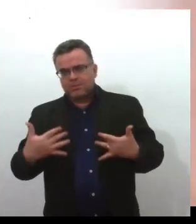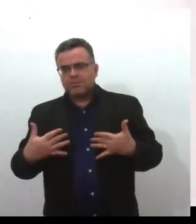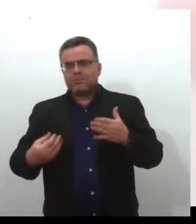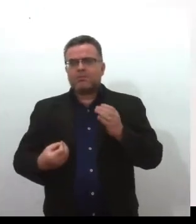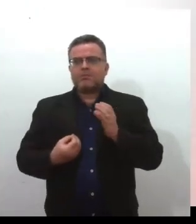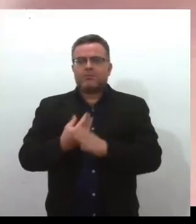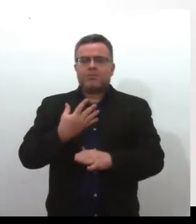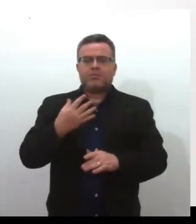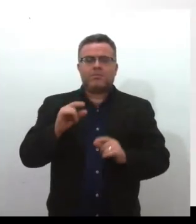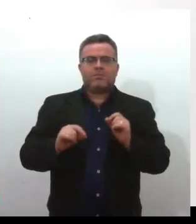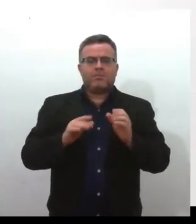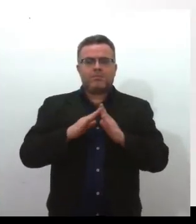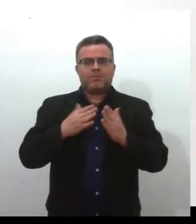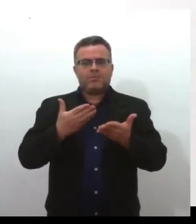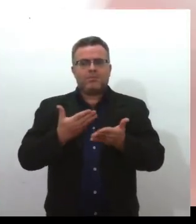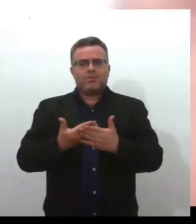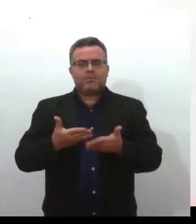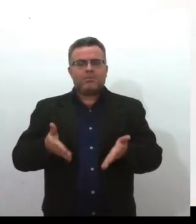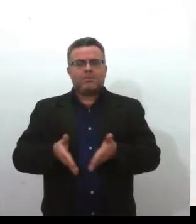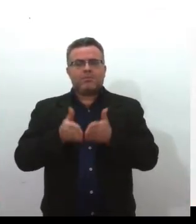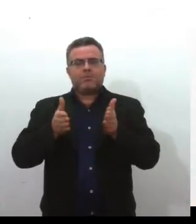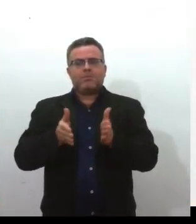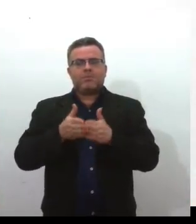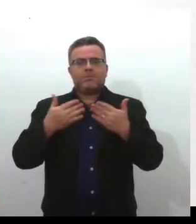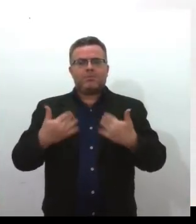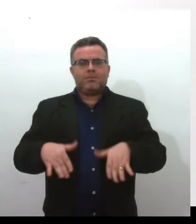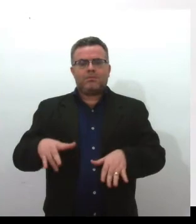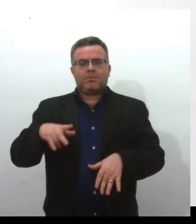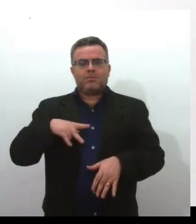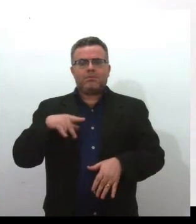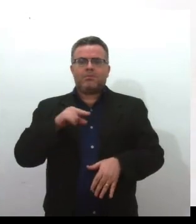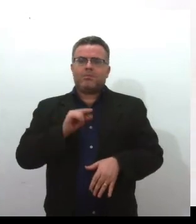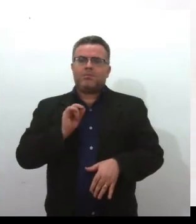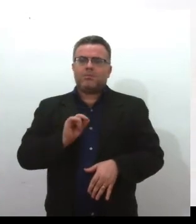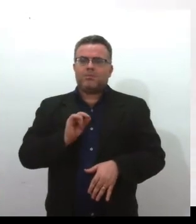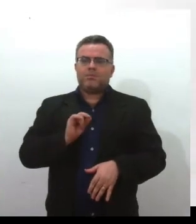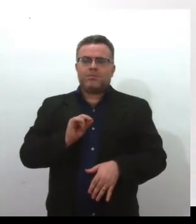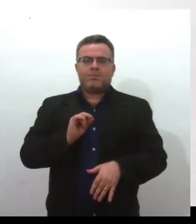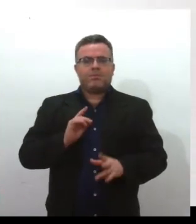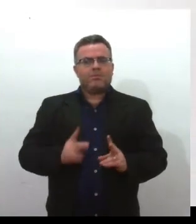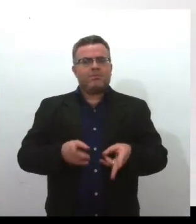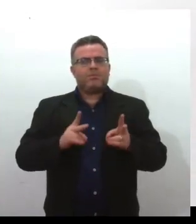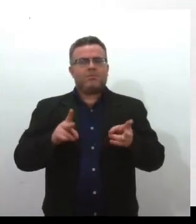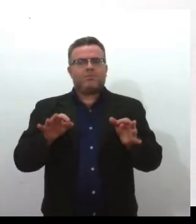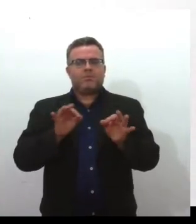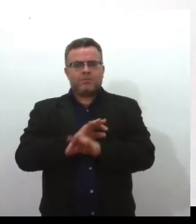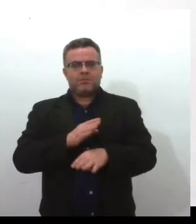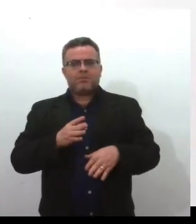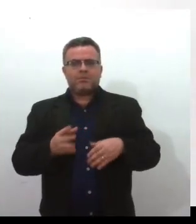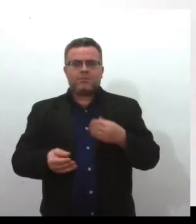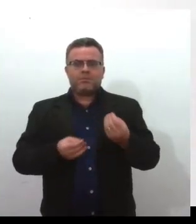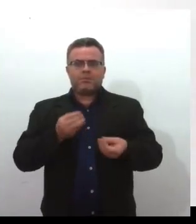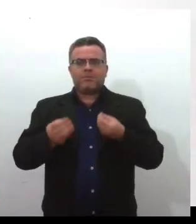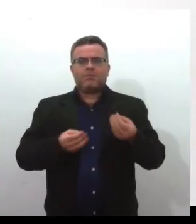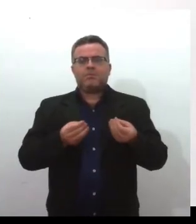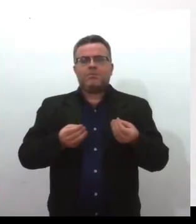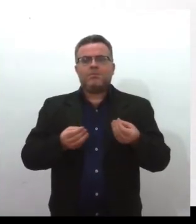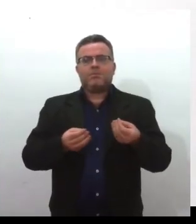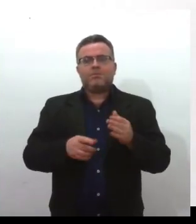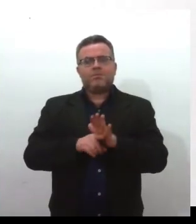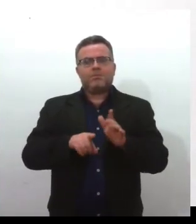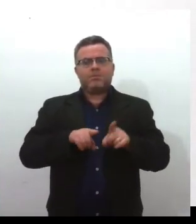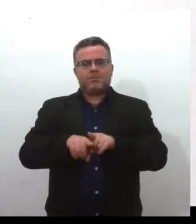escola para pobres. Não, ela tinha uma escola particular. Sim. Antonieta de Barbos e a irmã foram